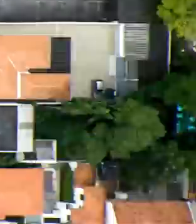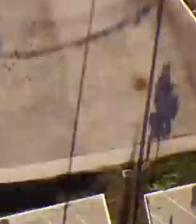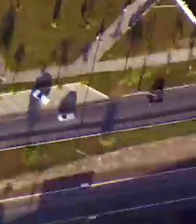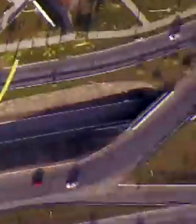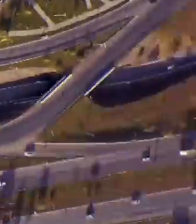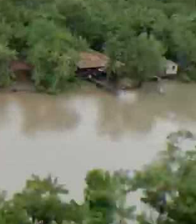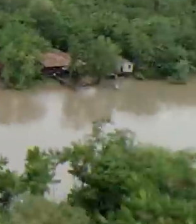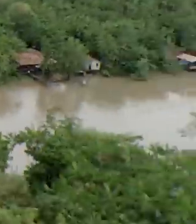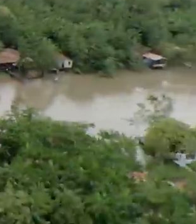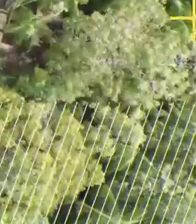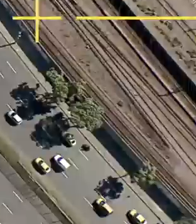próxima!